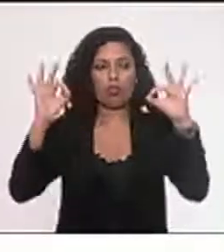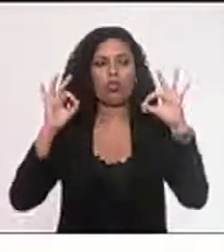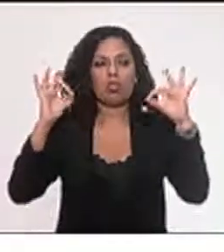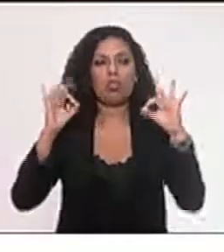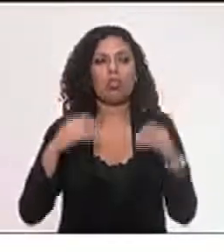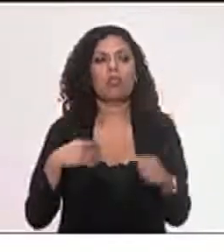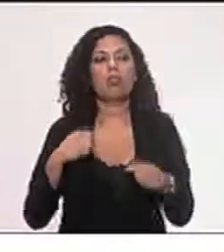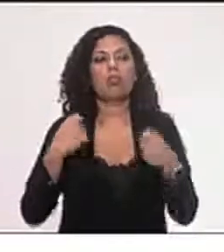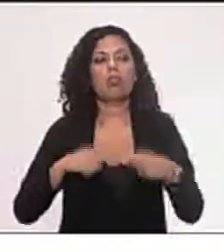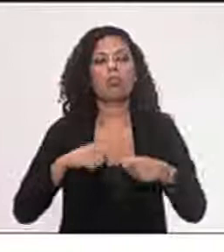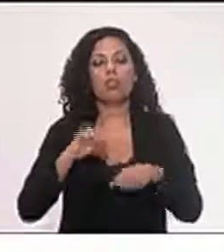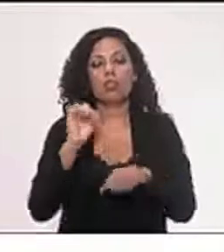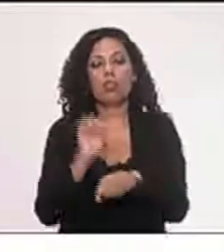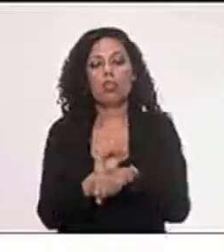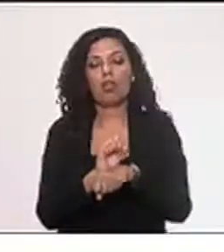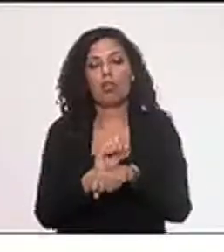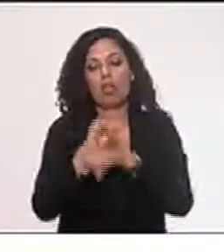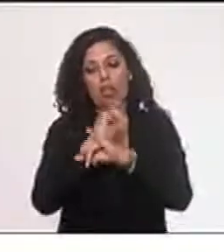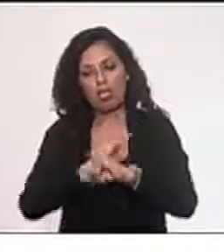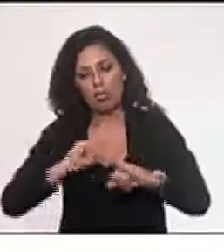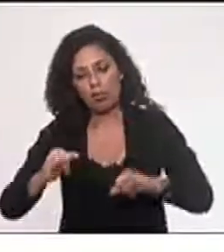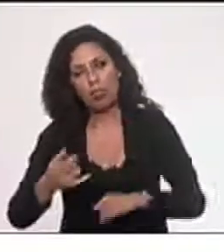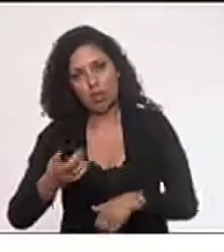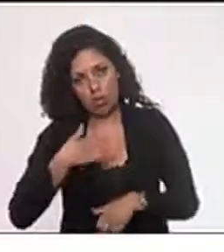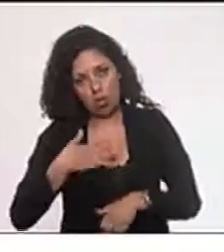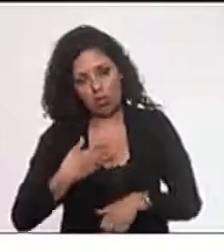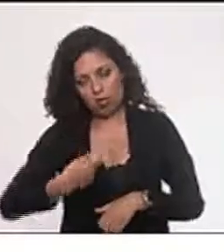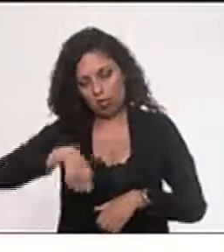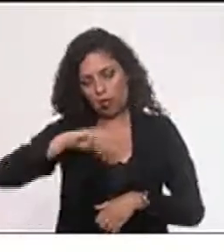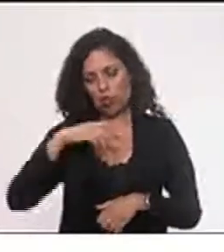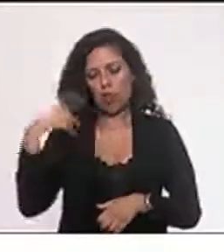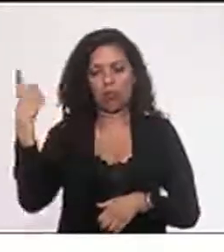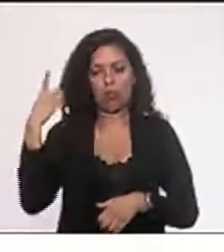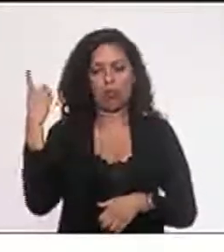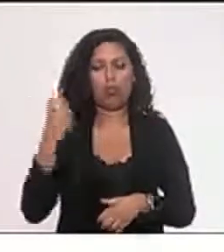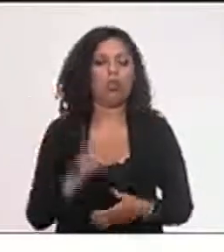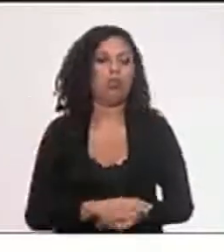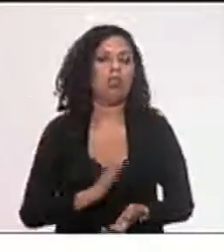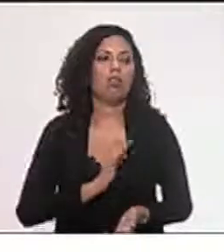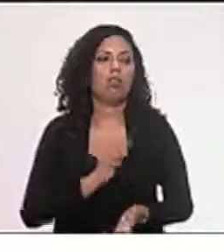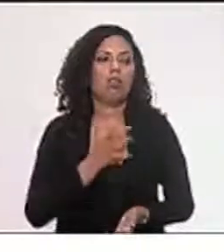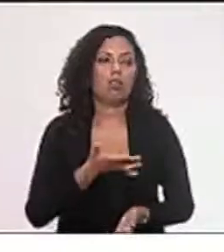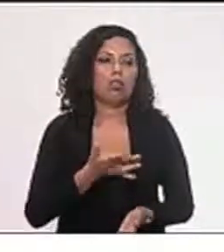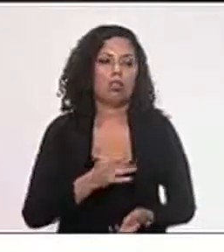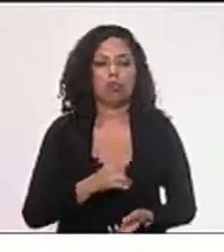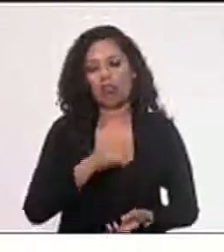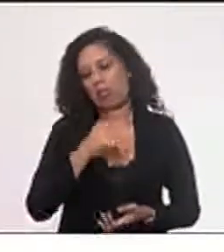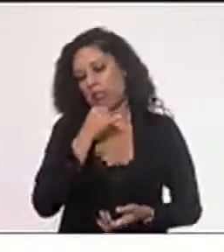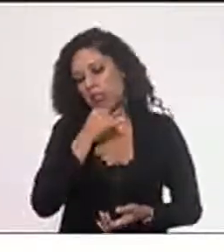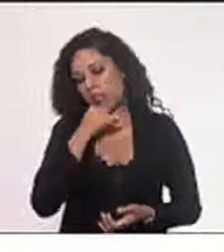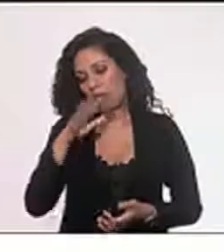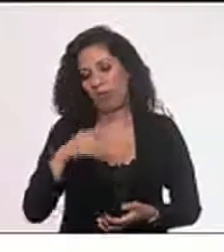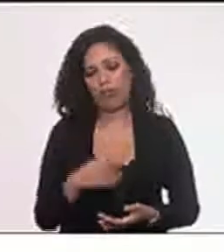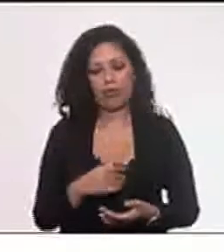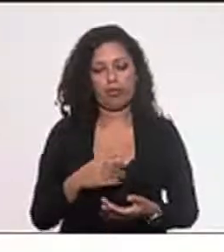mostrando sua identificação. Enfim, uma situação constrangedora. É óbvio que o deputado, final de semana,